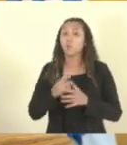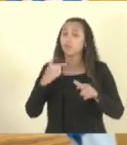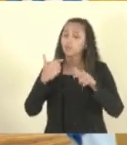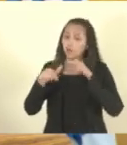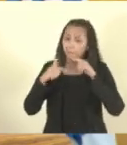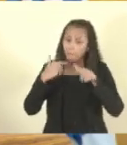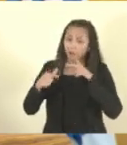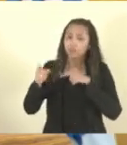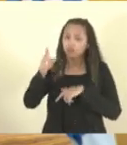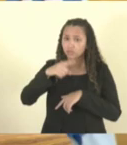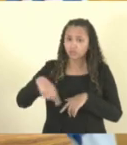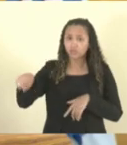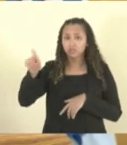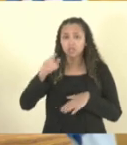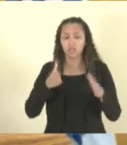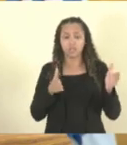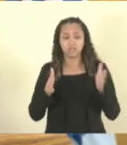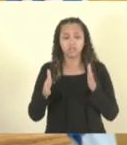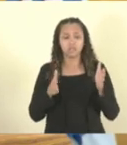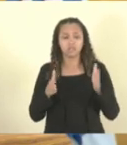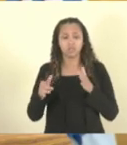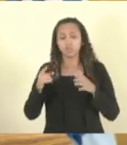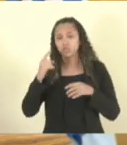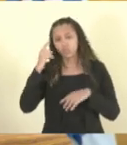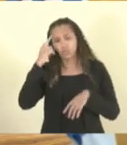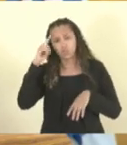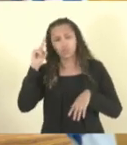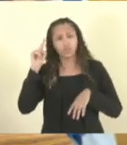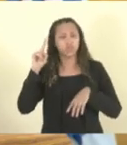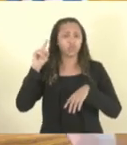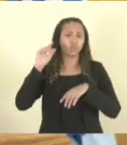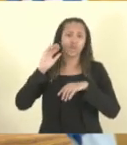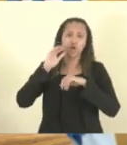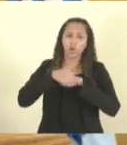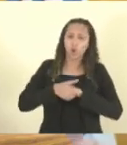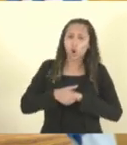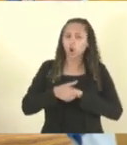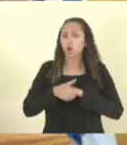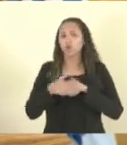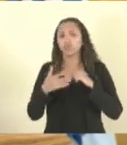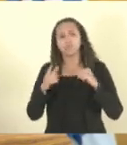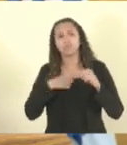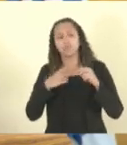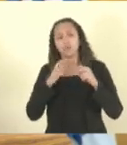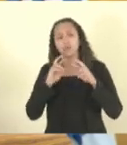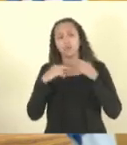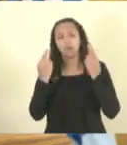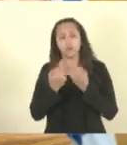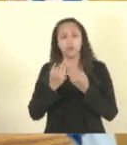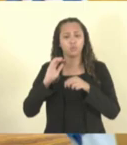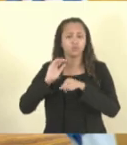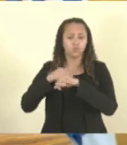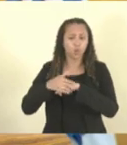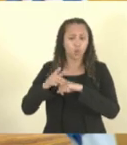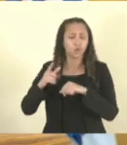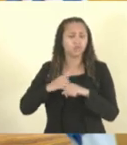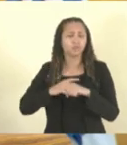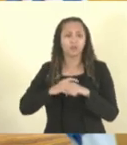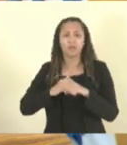por vocês durante dia, noite, tem sessão aqui de noite, tem uma série de